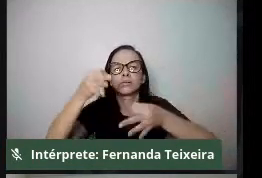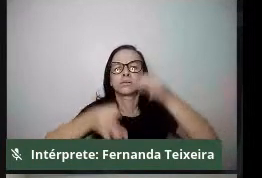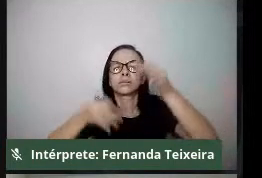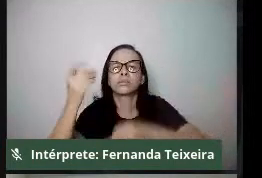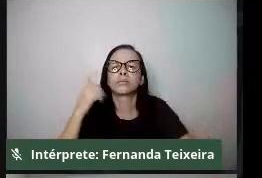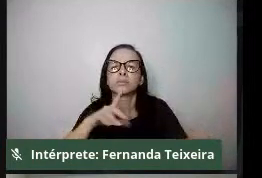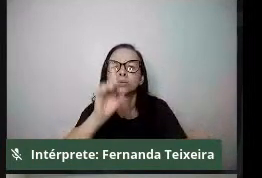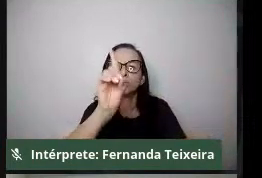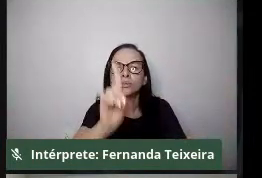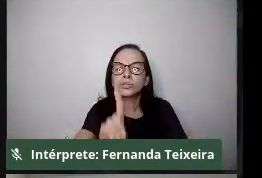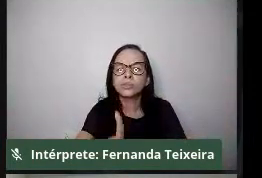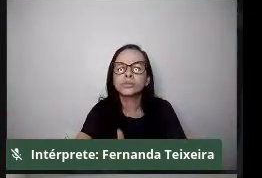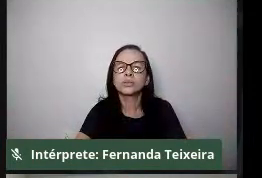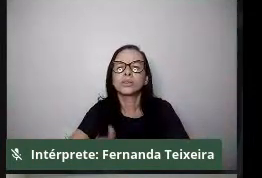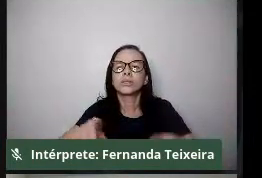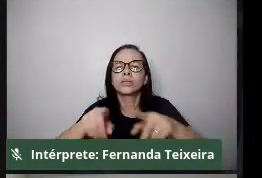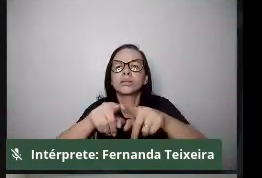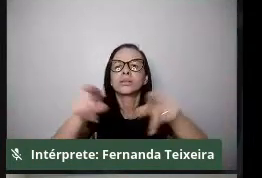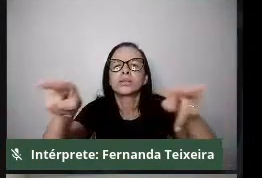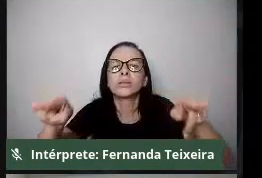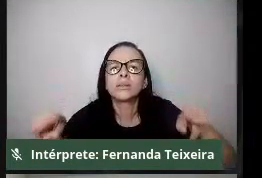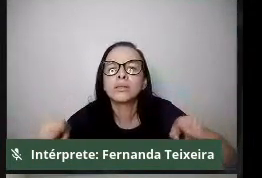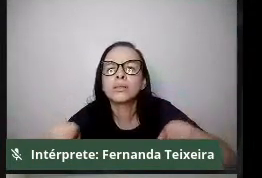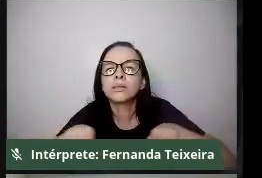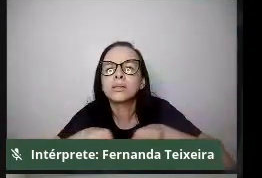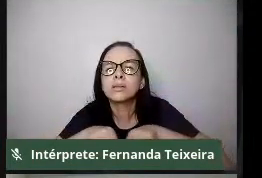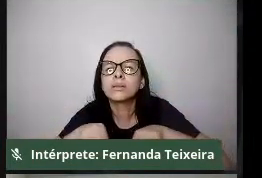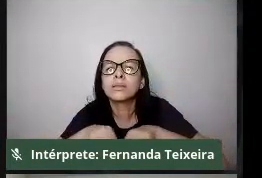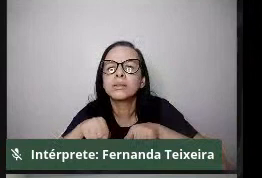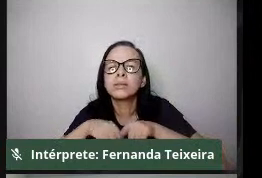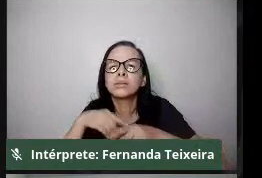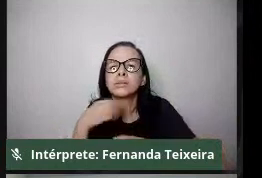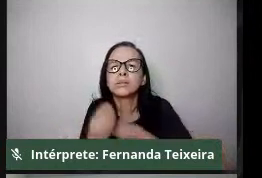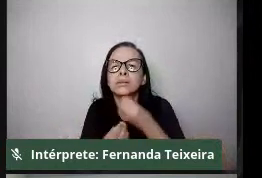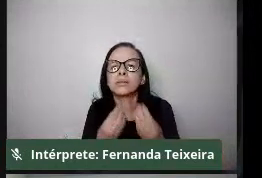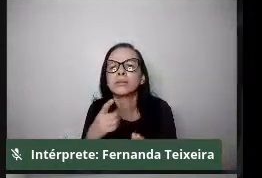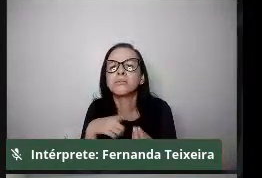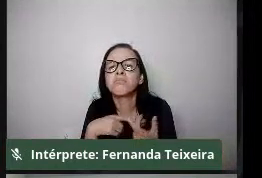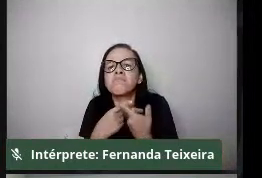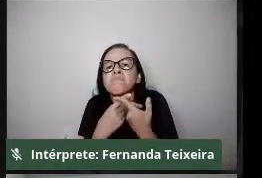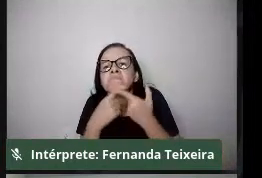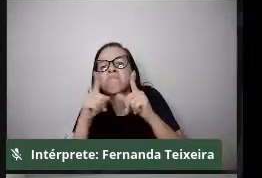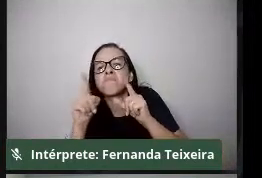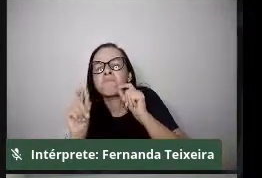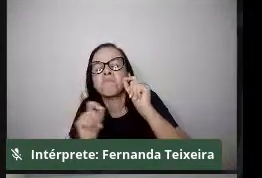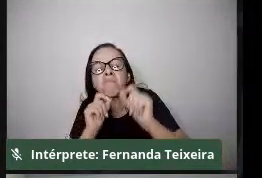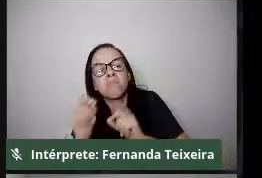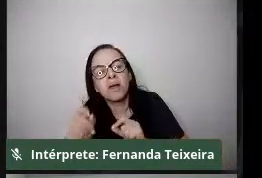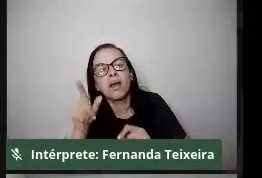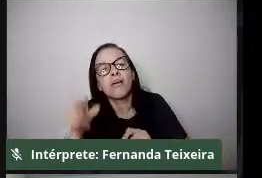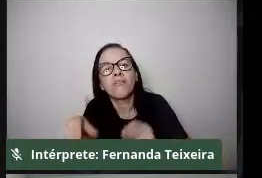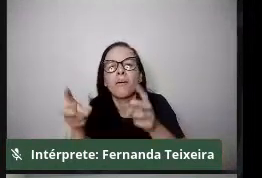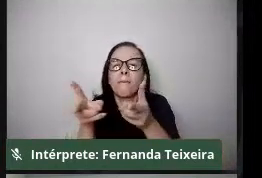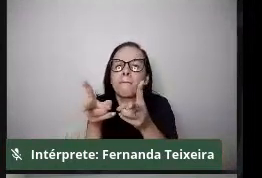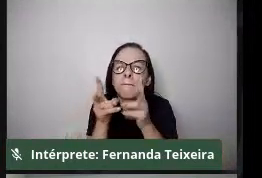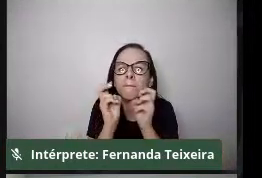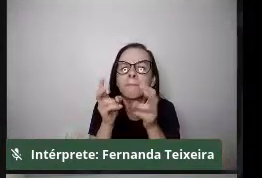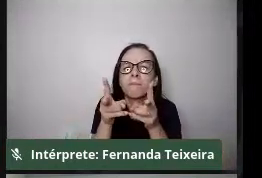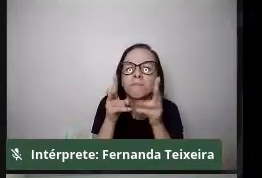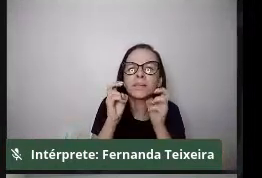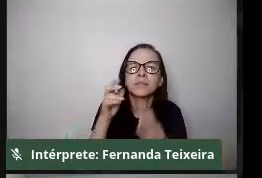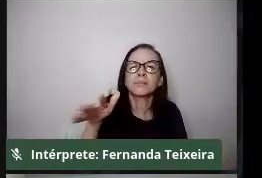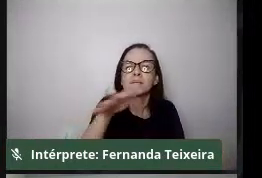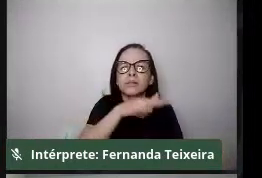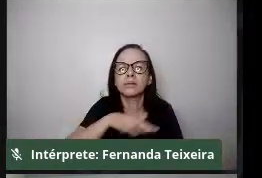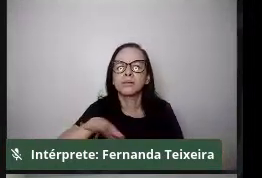68 dos Atos das Disposições Transitórias. Entretanto, é interessante perceber que aquilo que nós